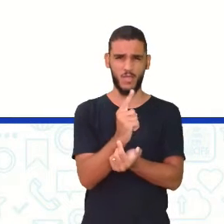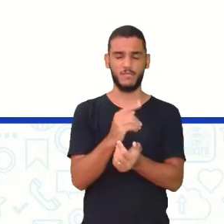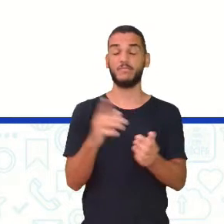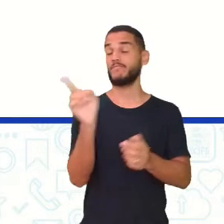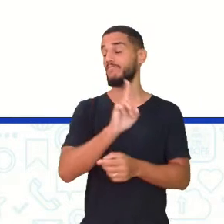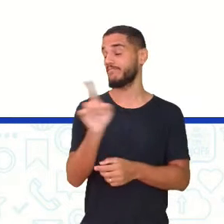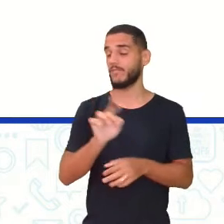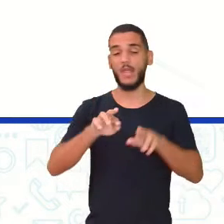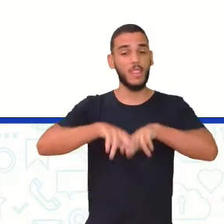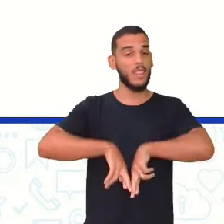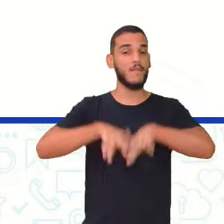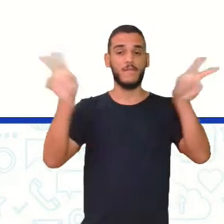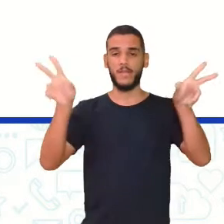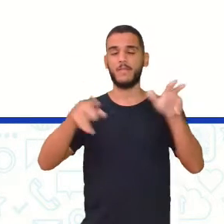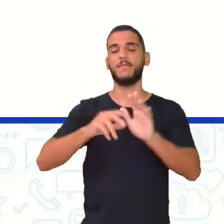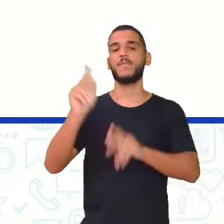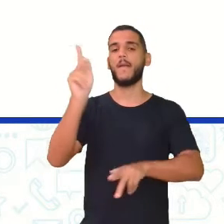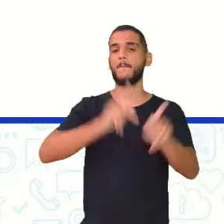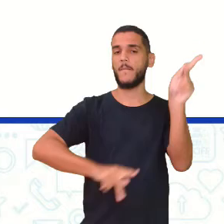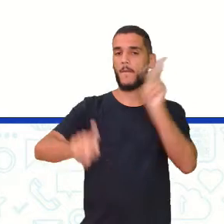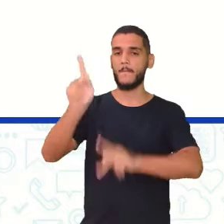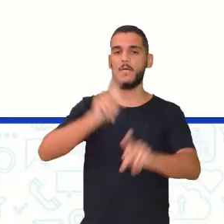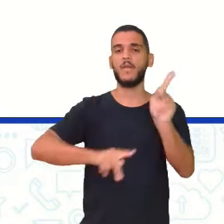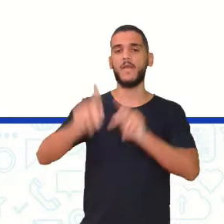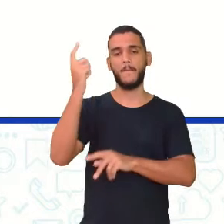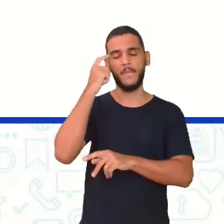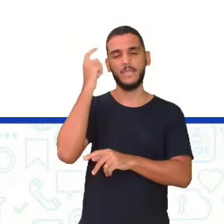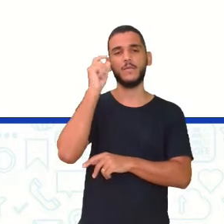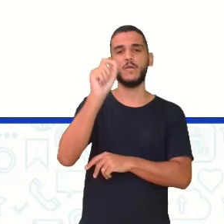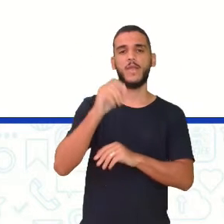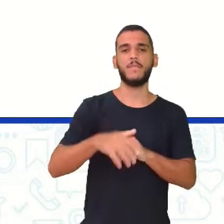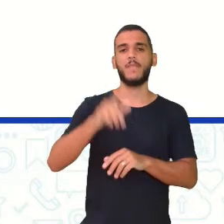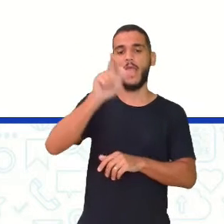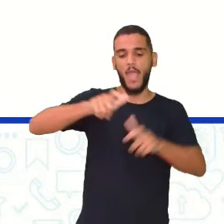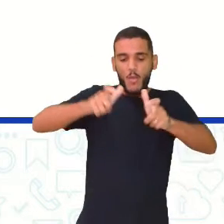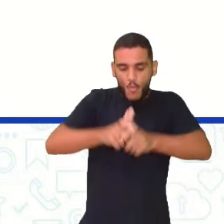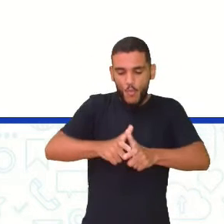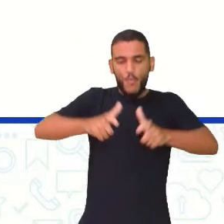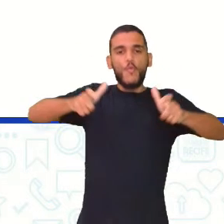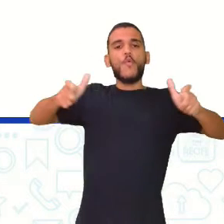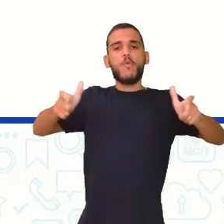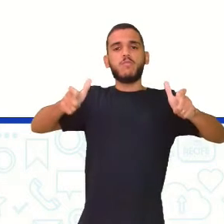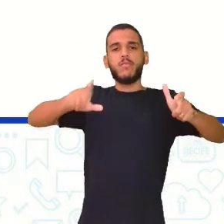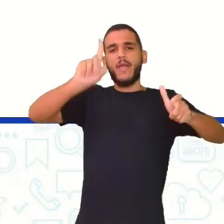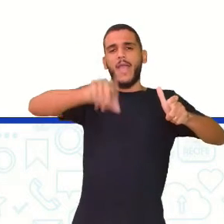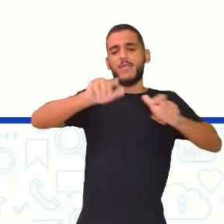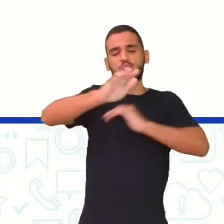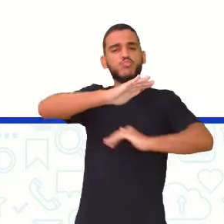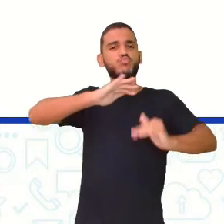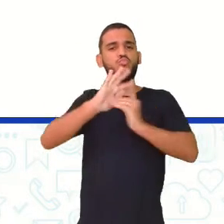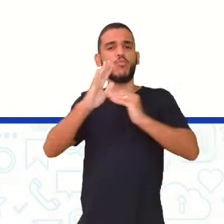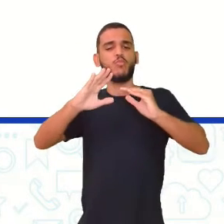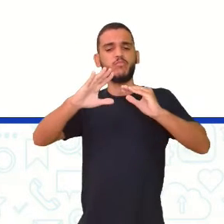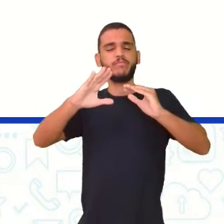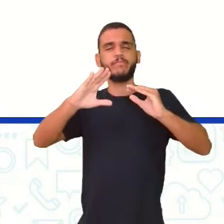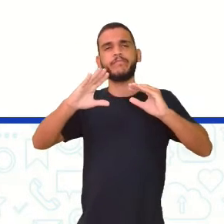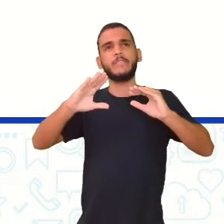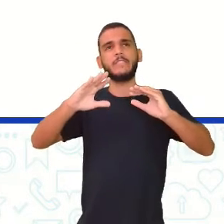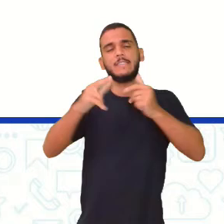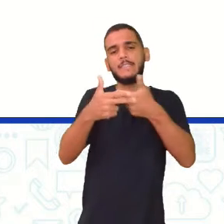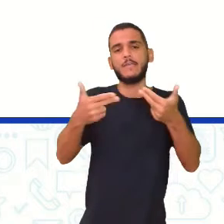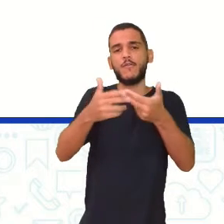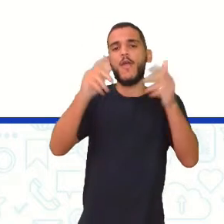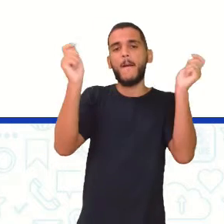não é a mesma coisa População, você pensa assim, é um macro, maior, olha É o conjunto de todos os elementos Que se podem